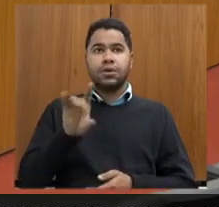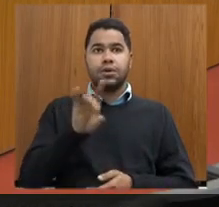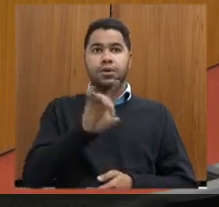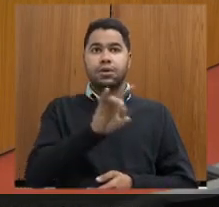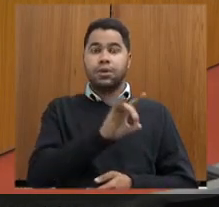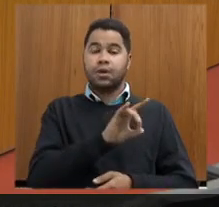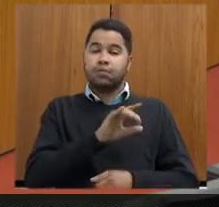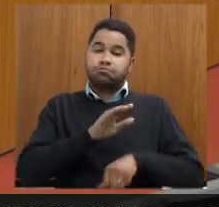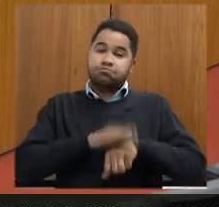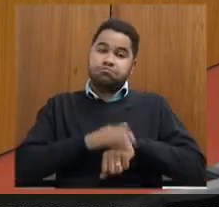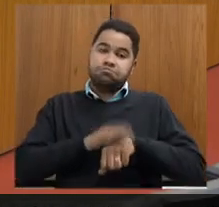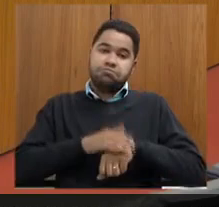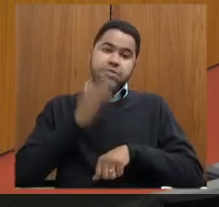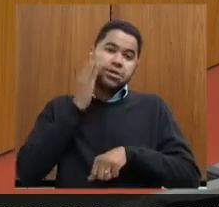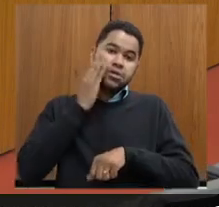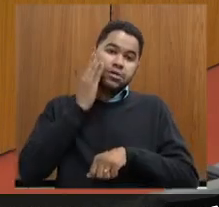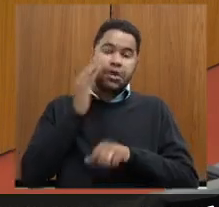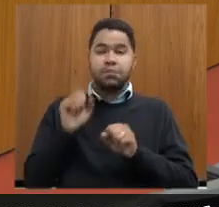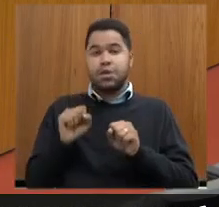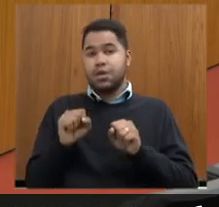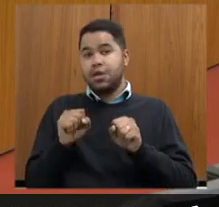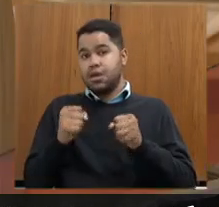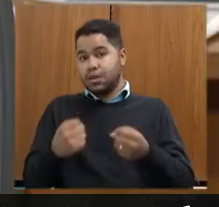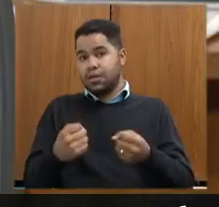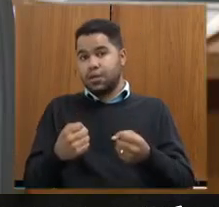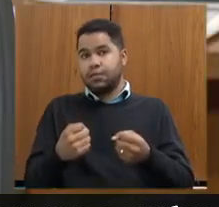diz né se defende